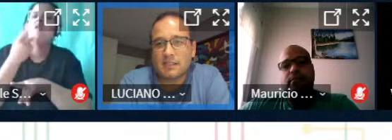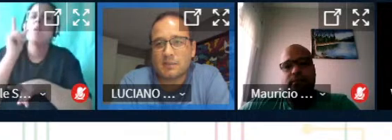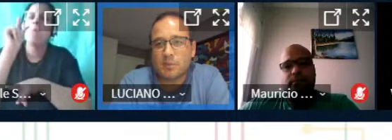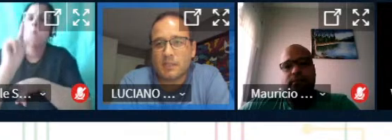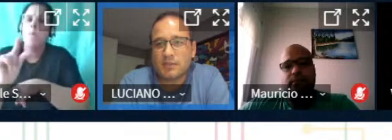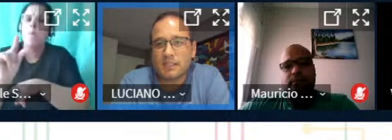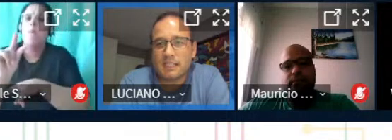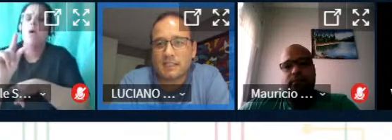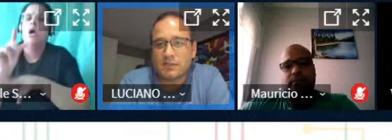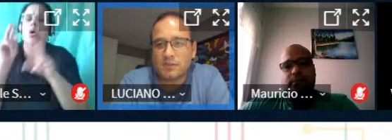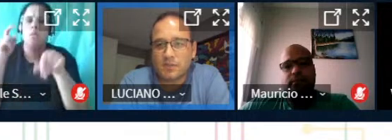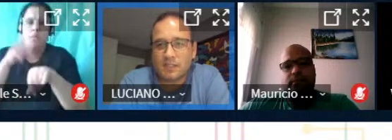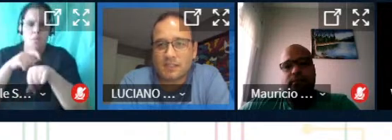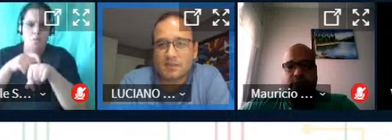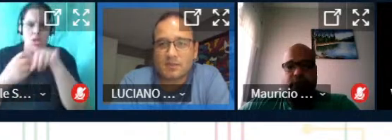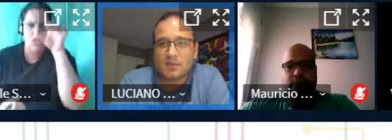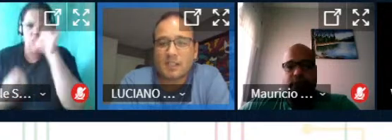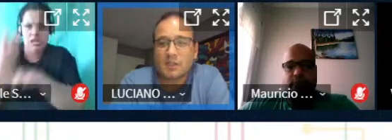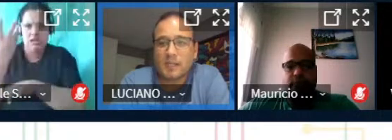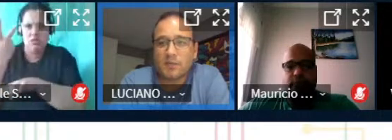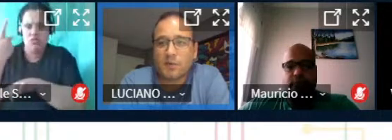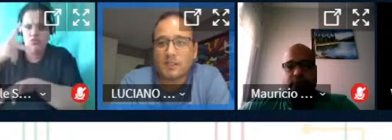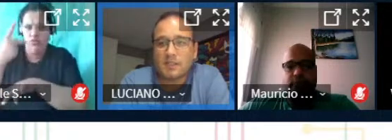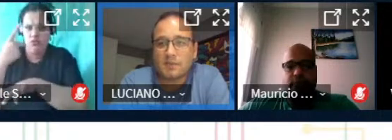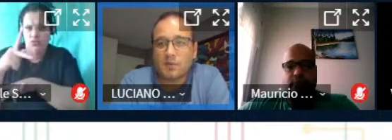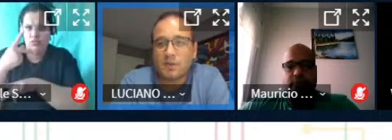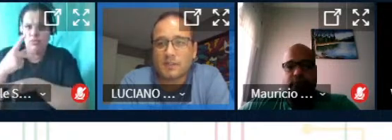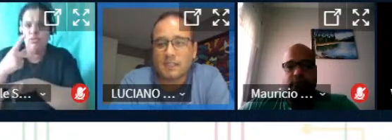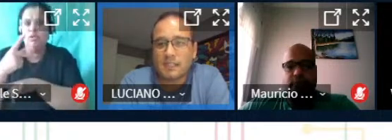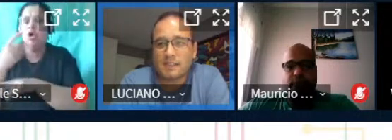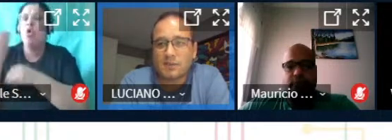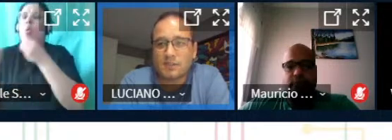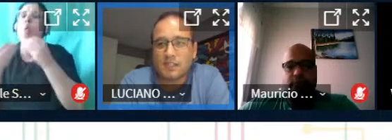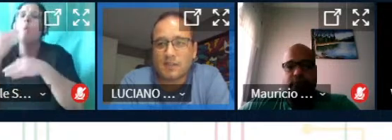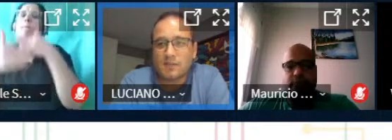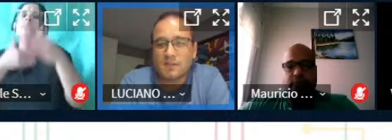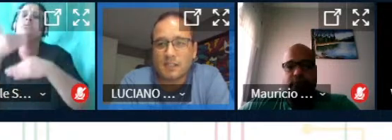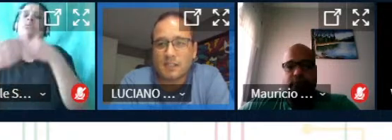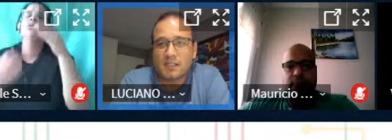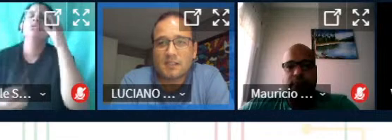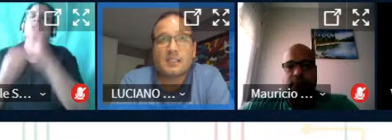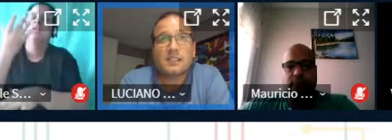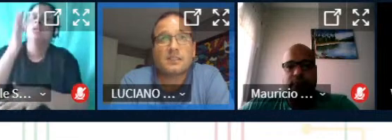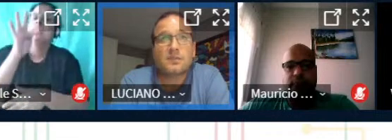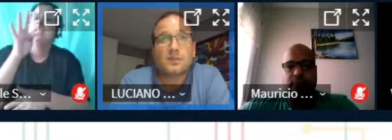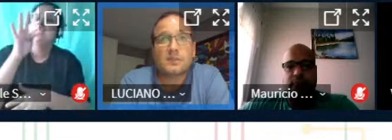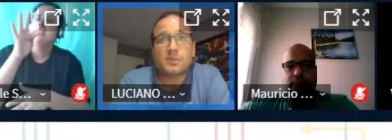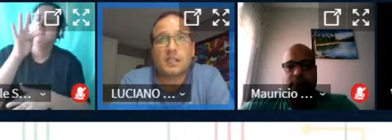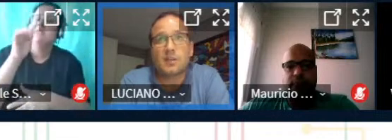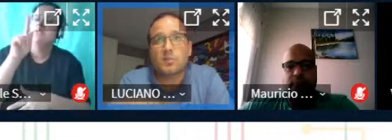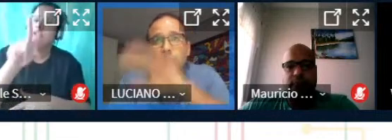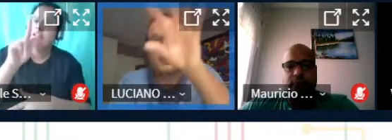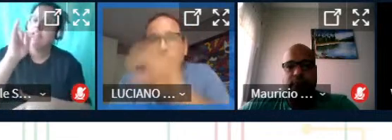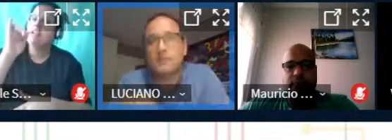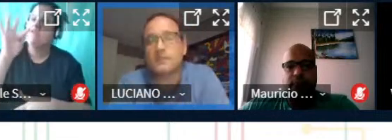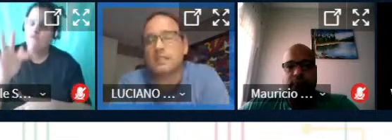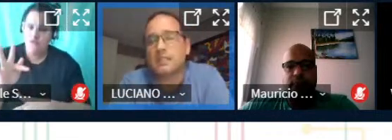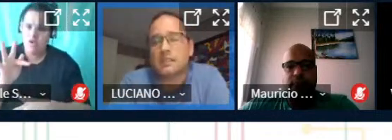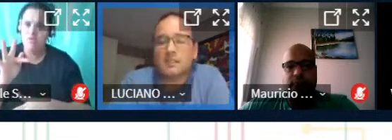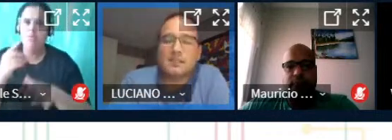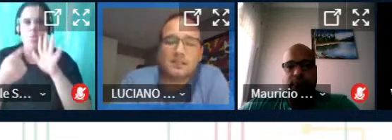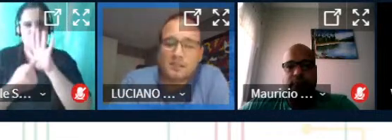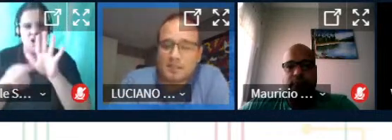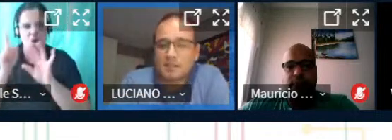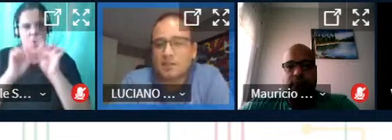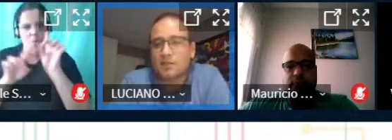momento da criação de vocês como é que foi se desenvolveu essa criação dos gifs vocês mostraram alguns gifs